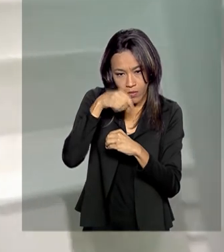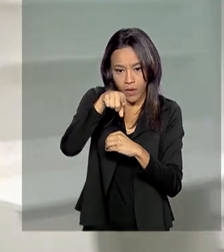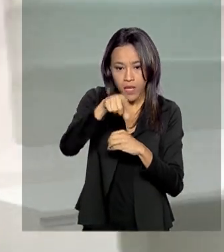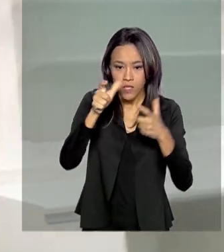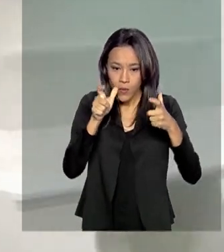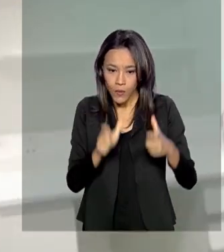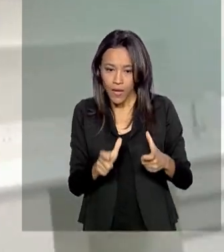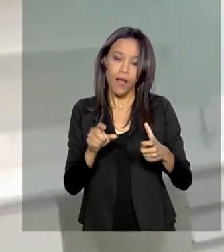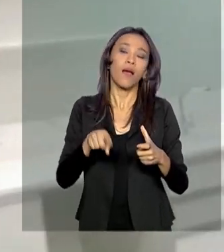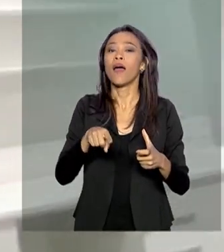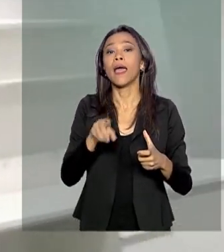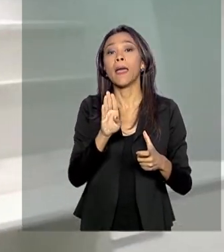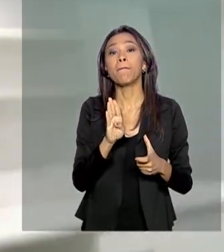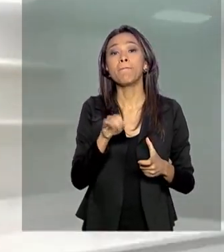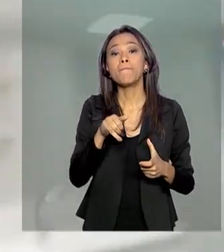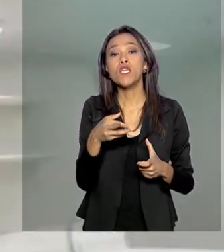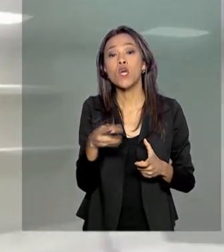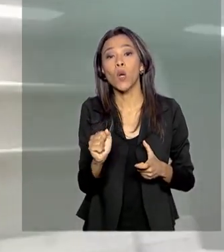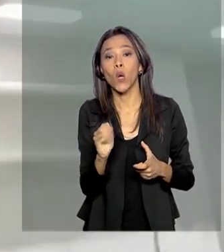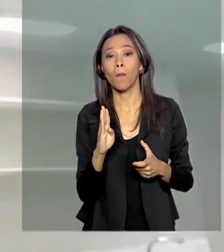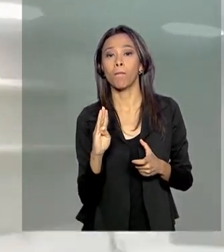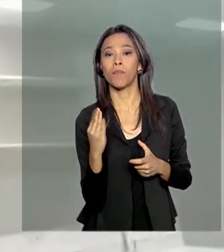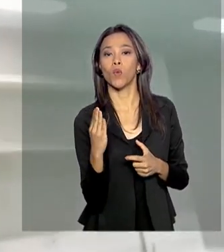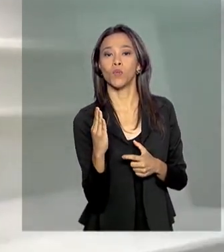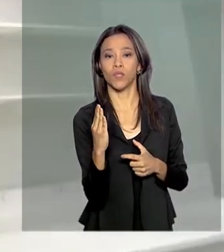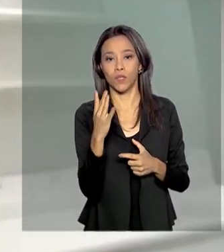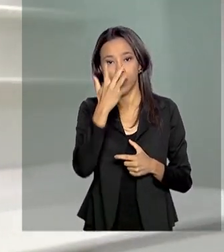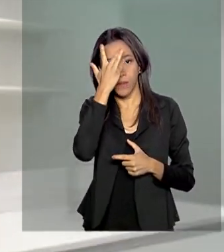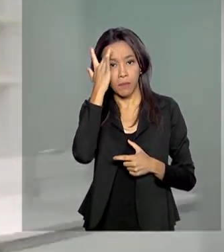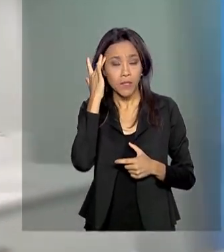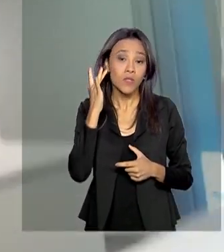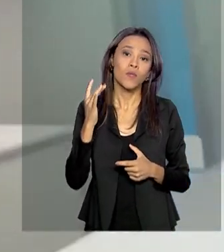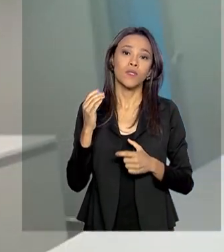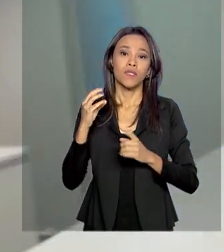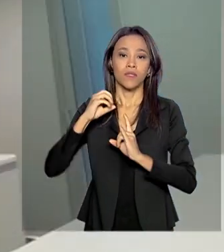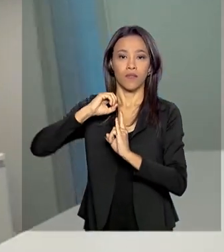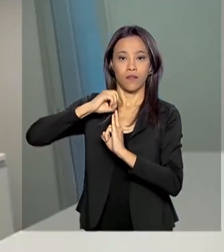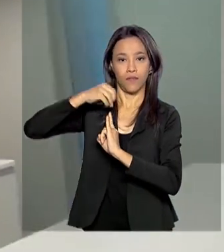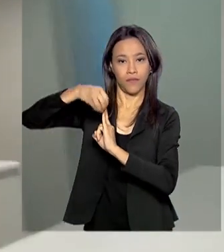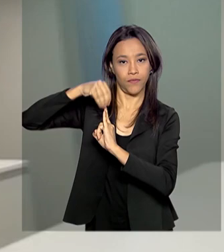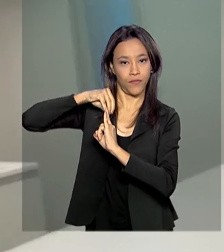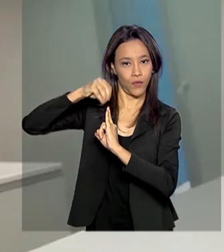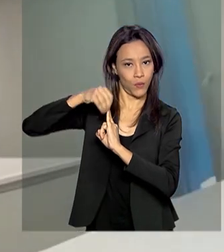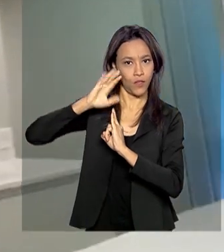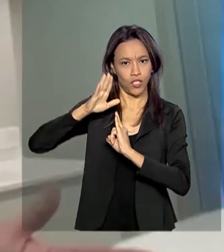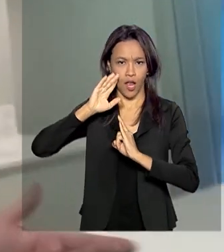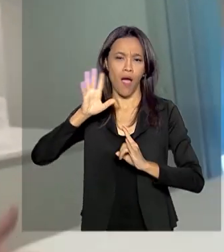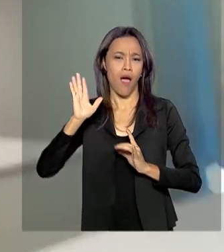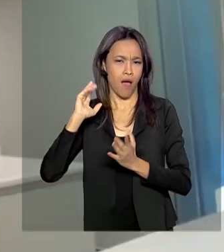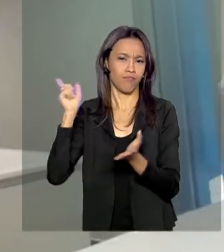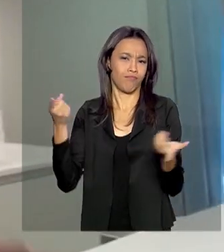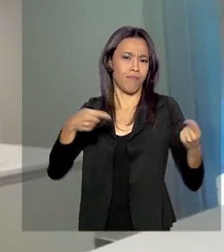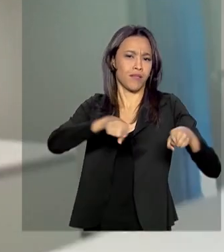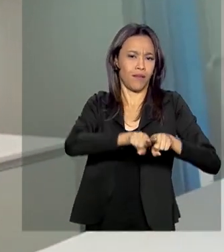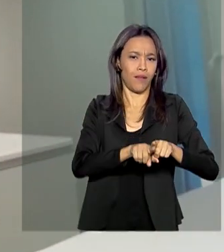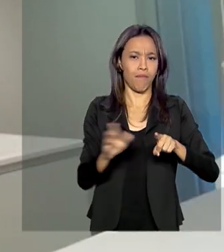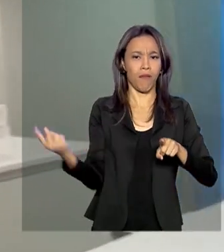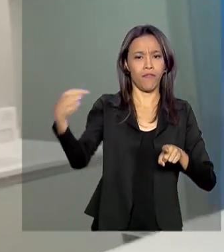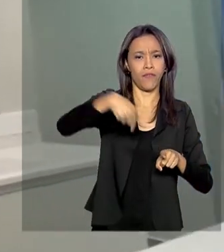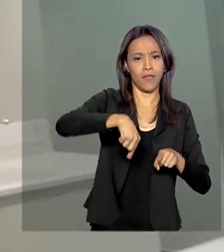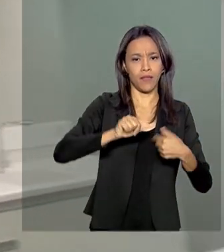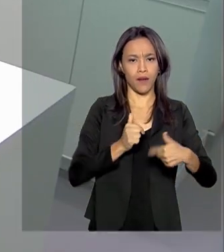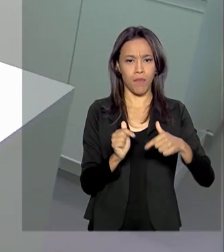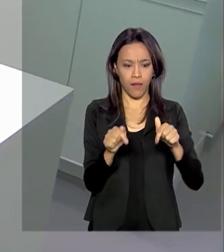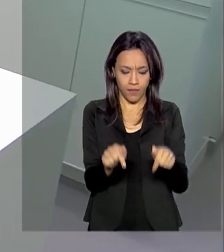Laboratório de Microbiologia, onde pesquisadores da Fiocruz já firmaram uma parceria para trabalhar aqui na Base